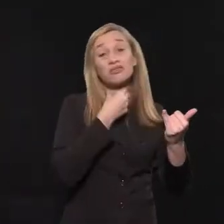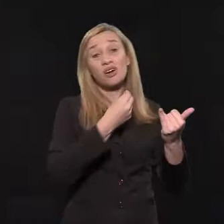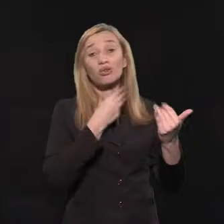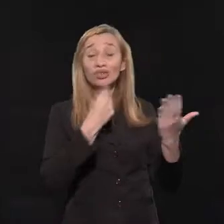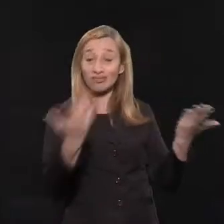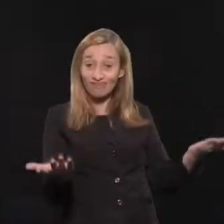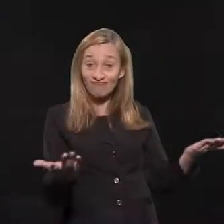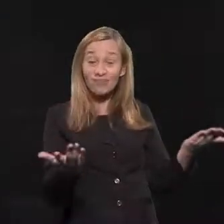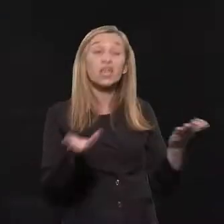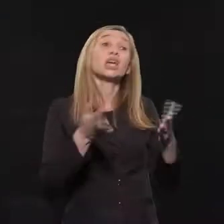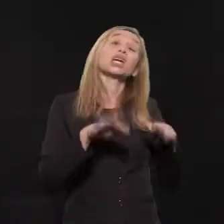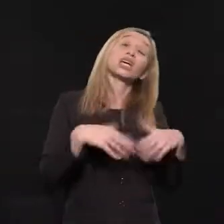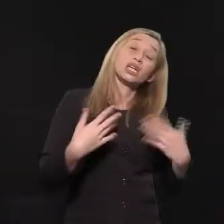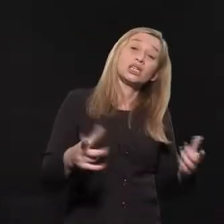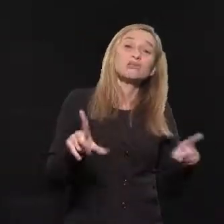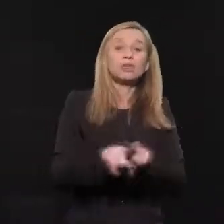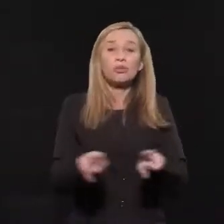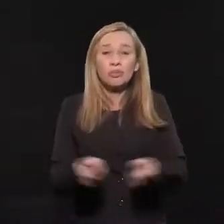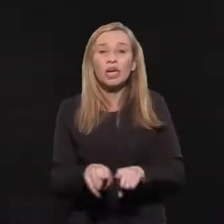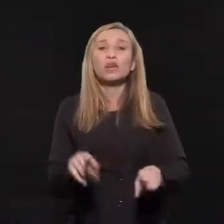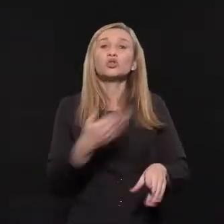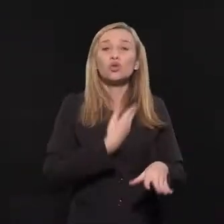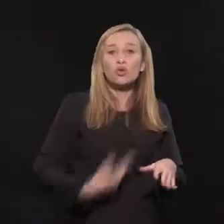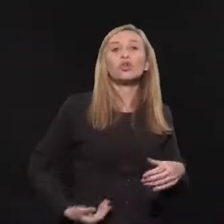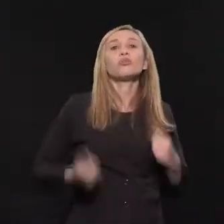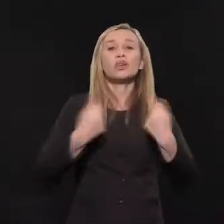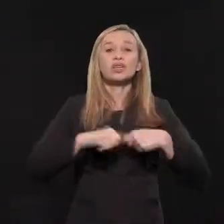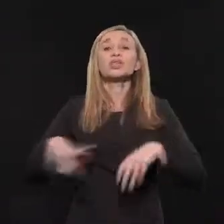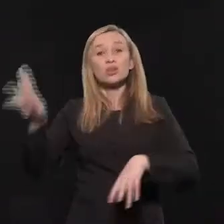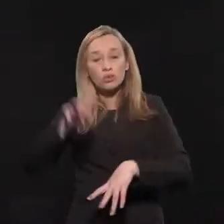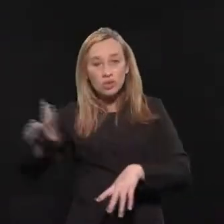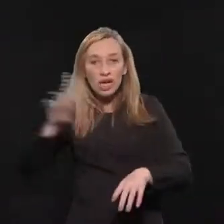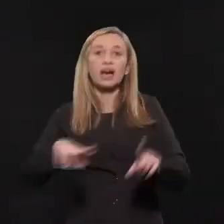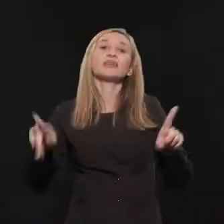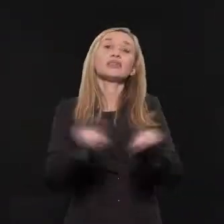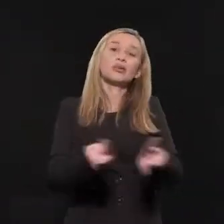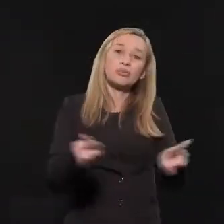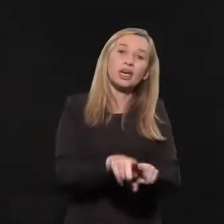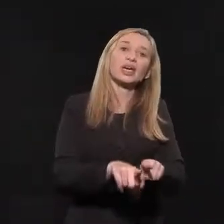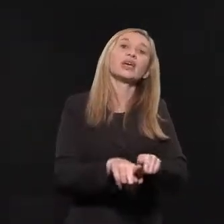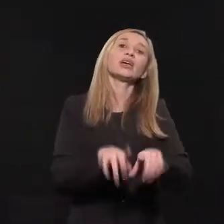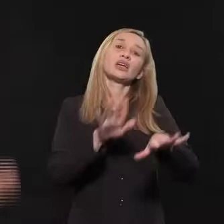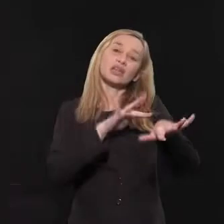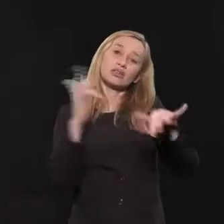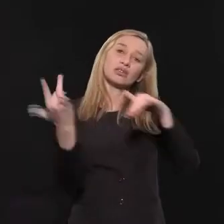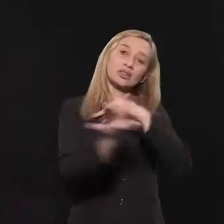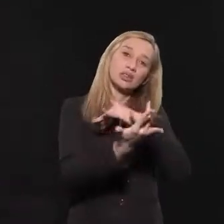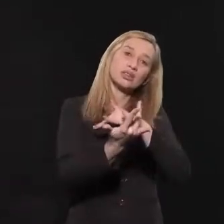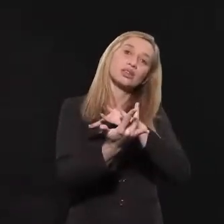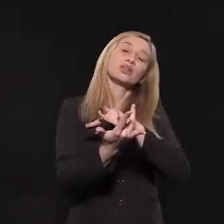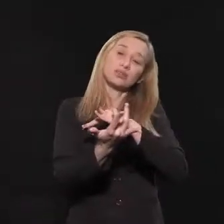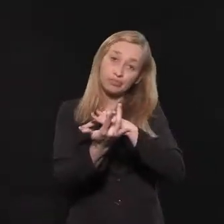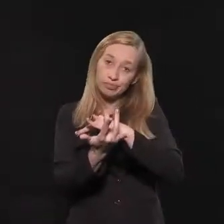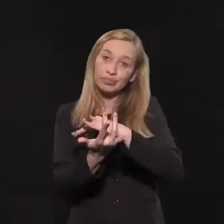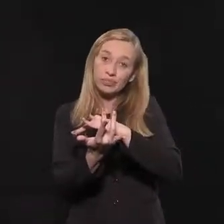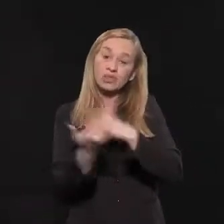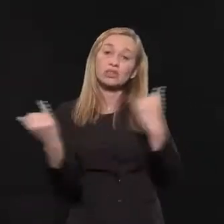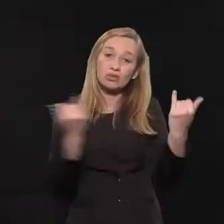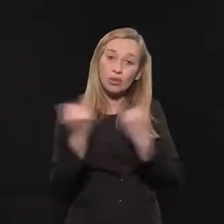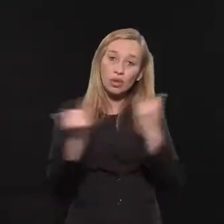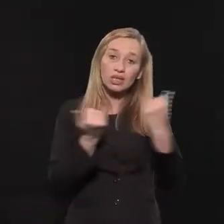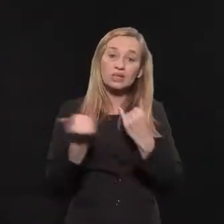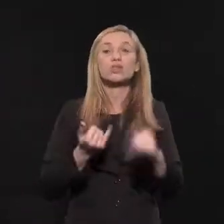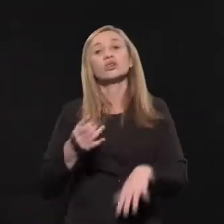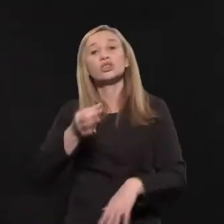muito rápida. O WhatsApp, essas coisas todas. Quem sabe também os governos precisam investir nessas formas de veiculação das